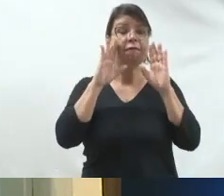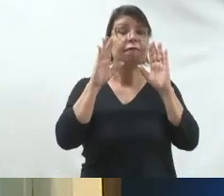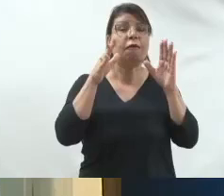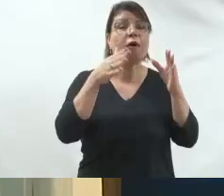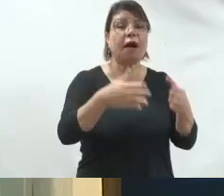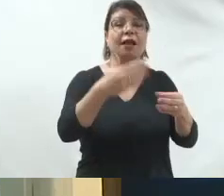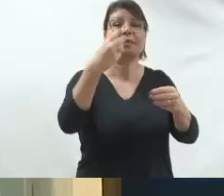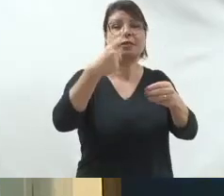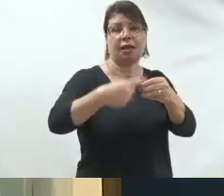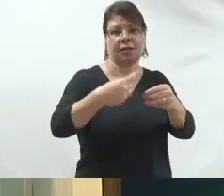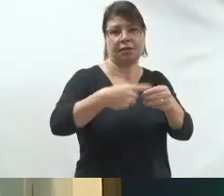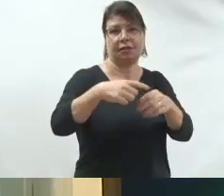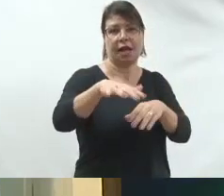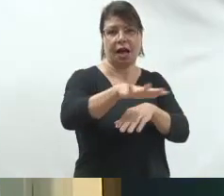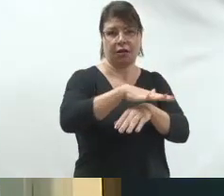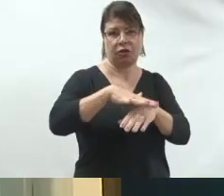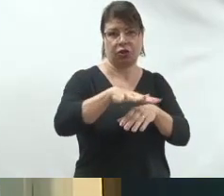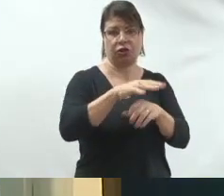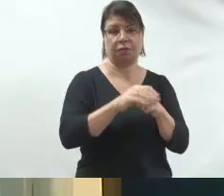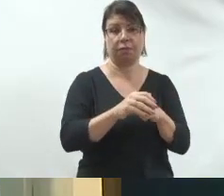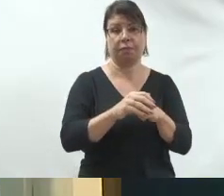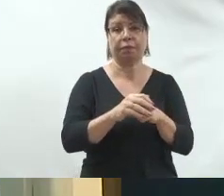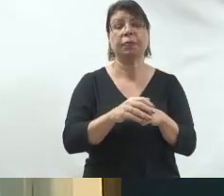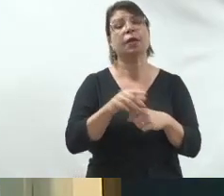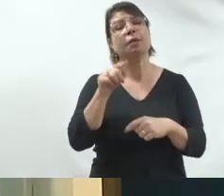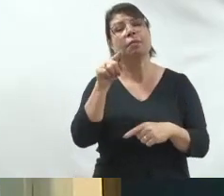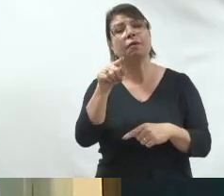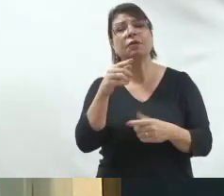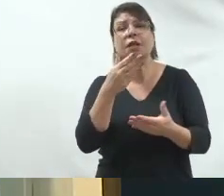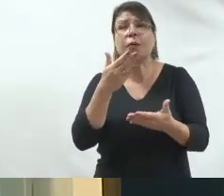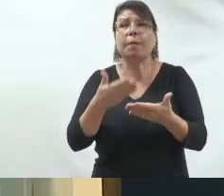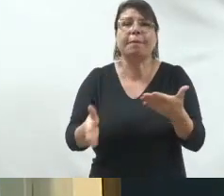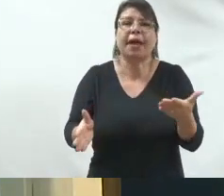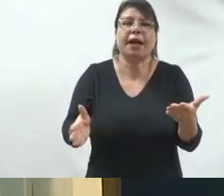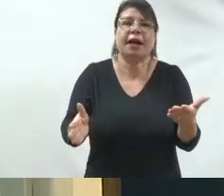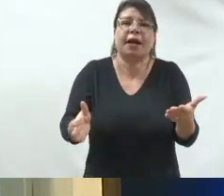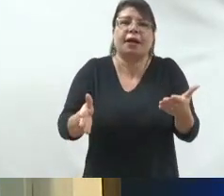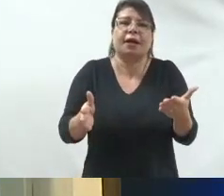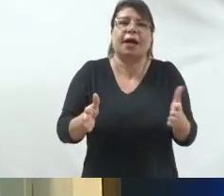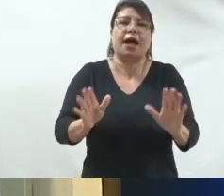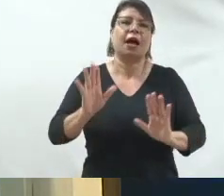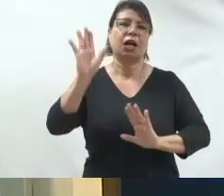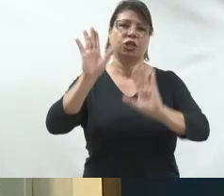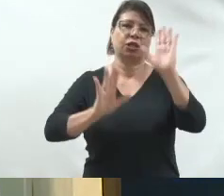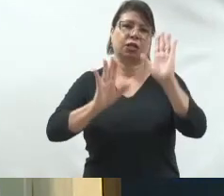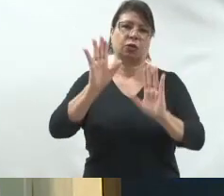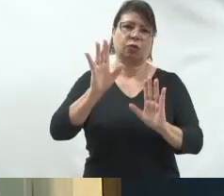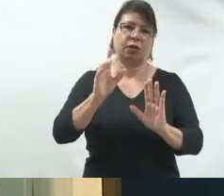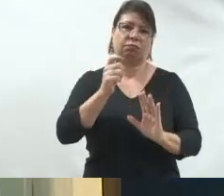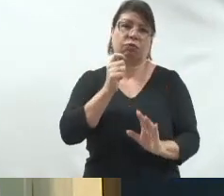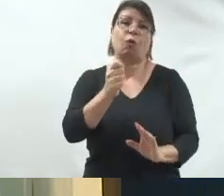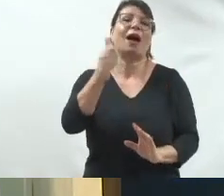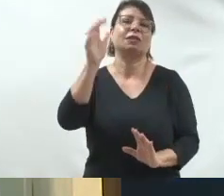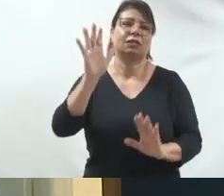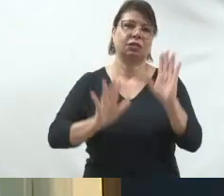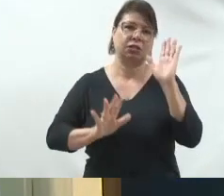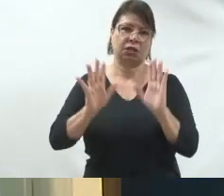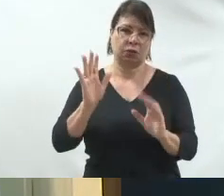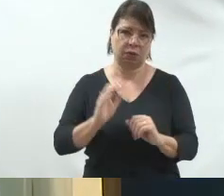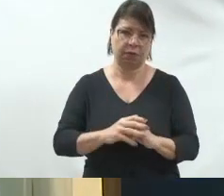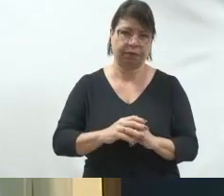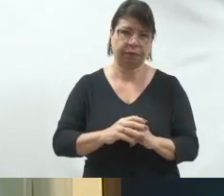sua corrida eleitoral, para que você não perca uma pré-campanha, você não perca uma campanha eleitoral,